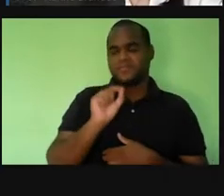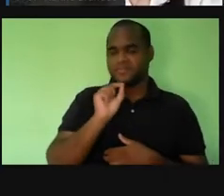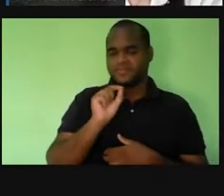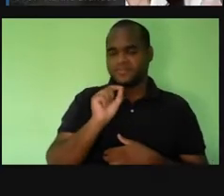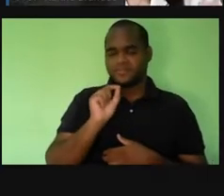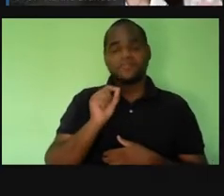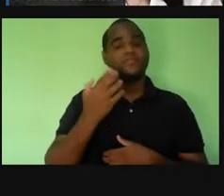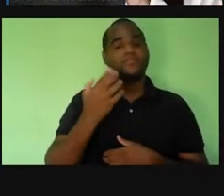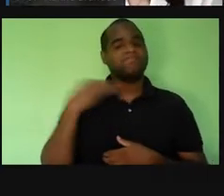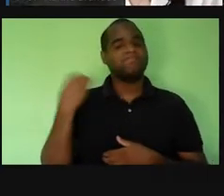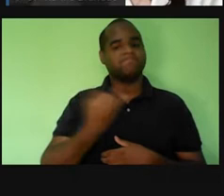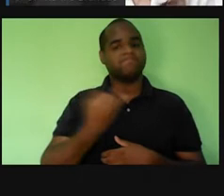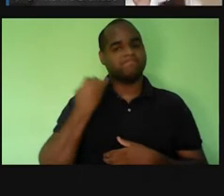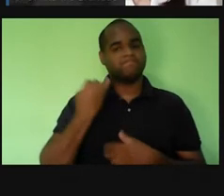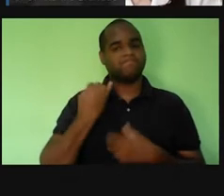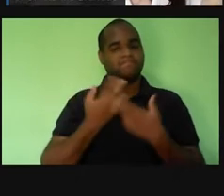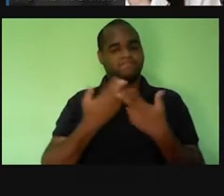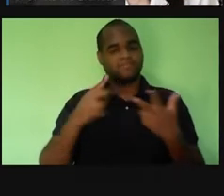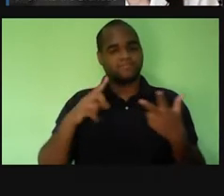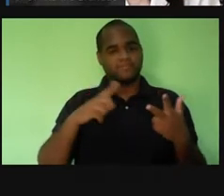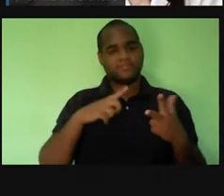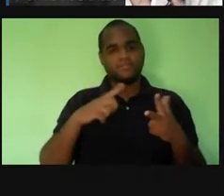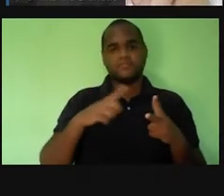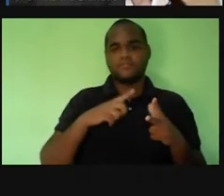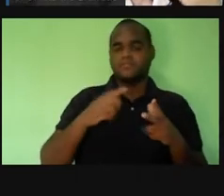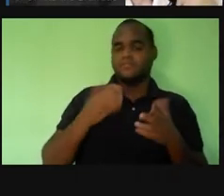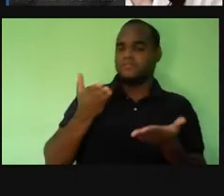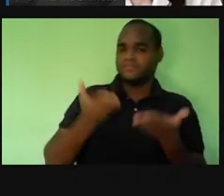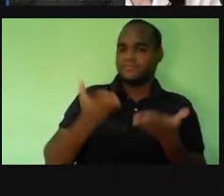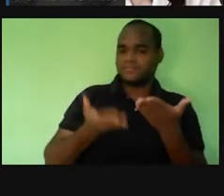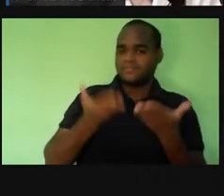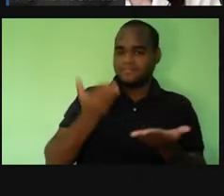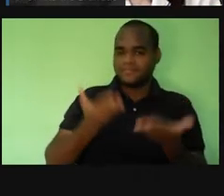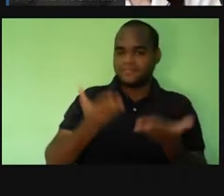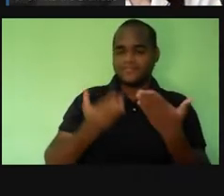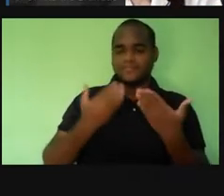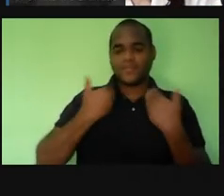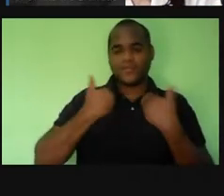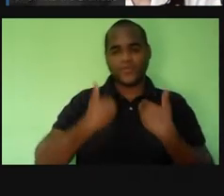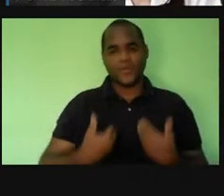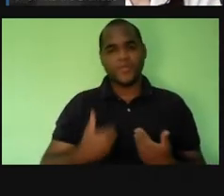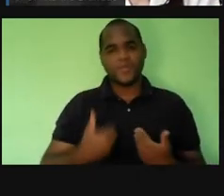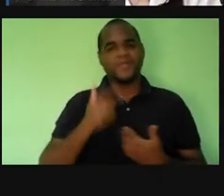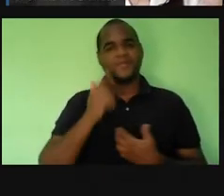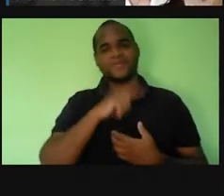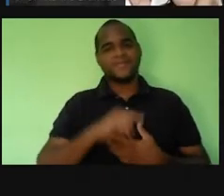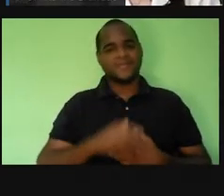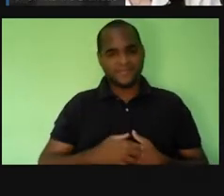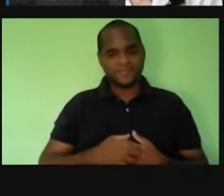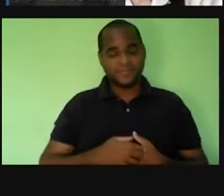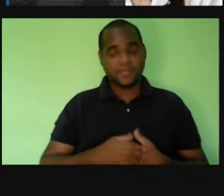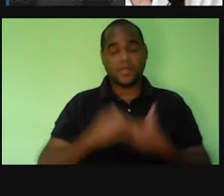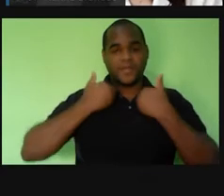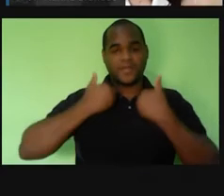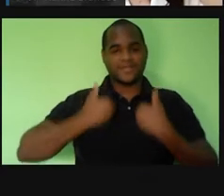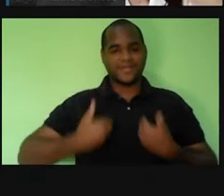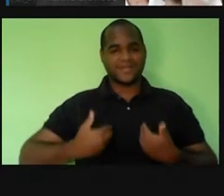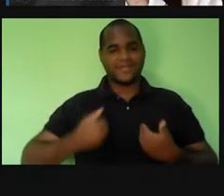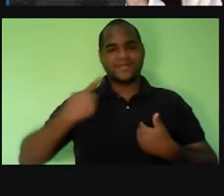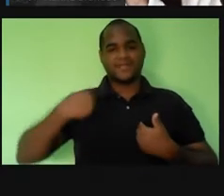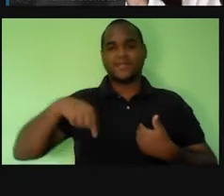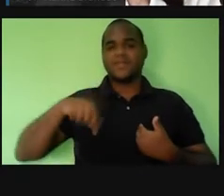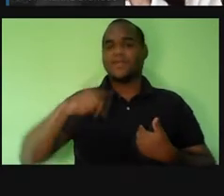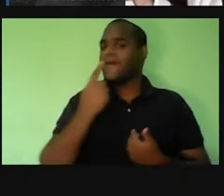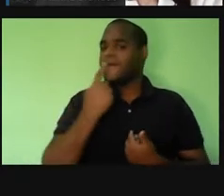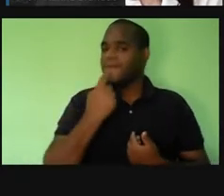importante, né? Para o equilíbrio de nosso corpo, né? A homeostase do nosso corpo, para que o nosso corpo